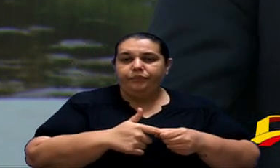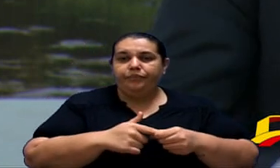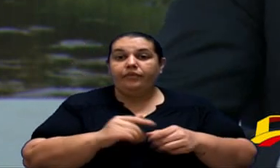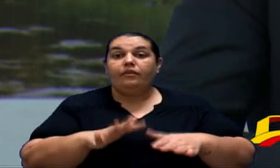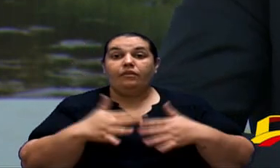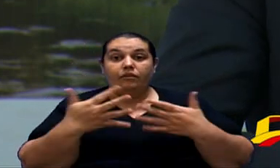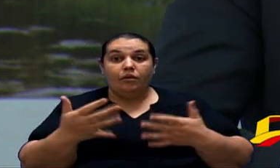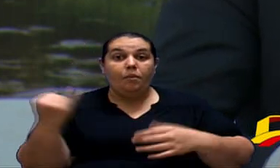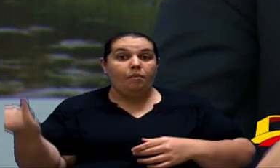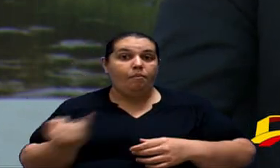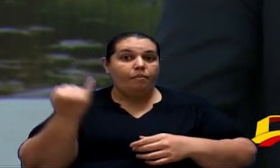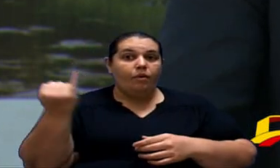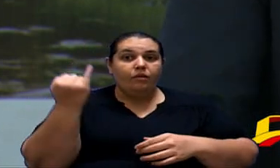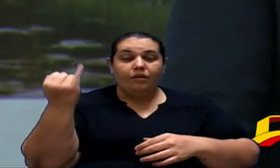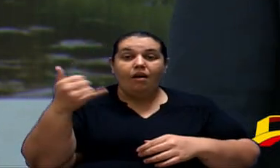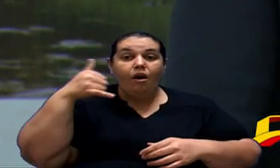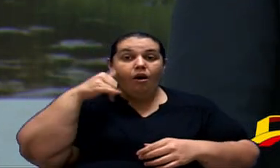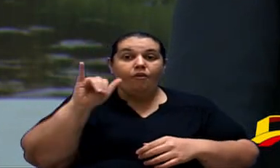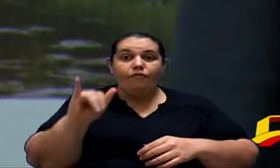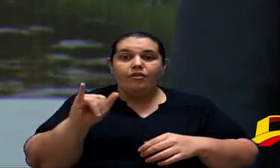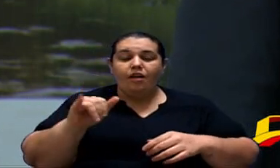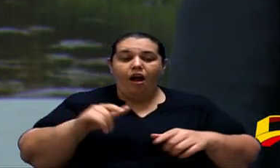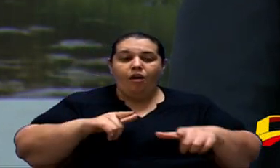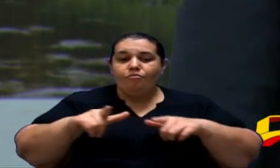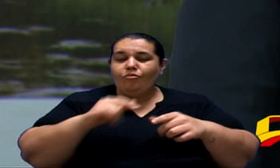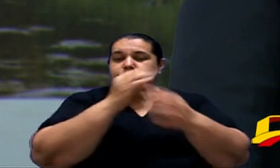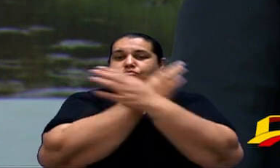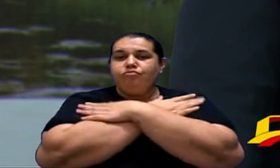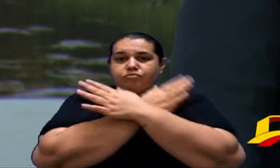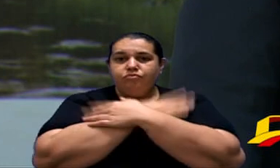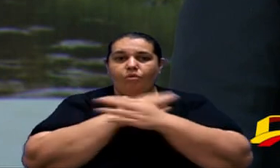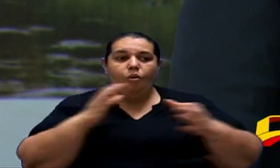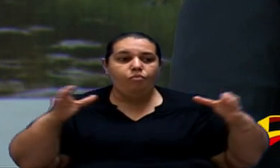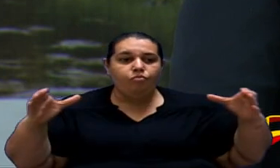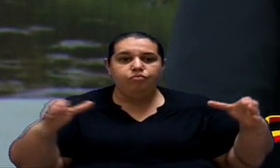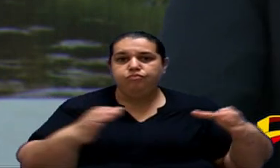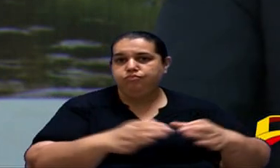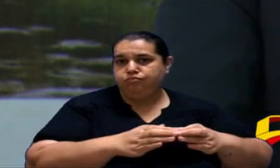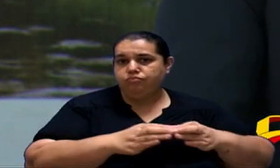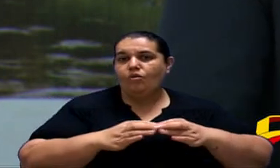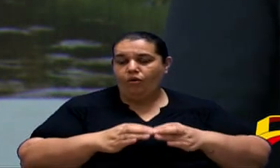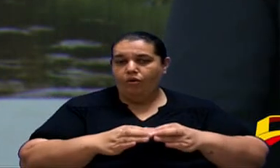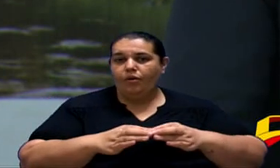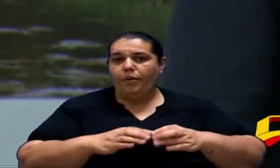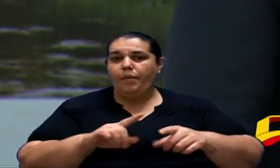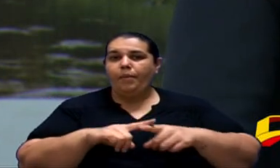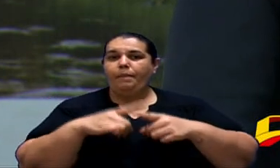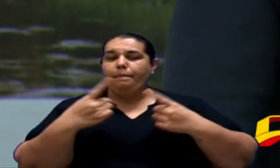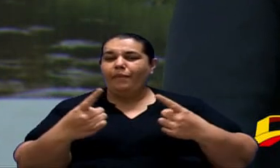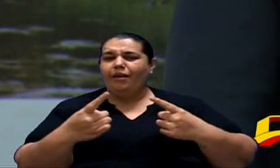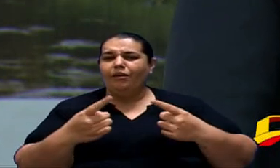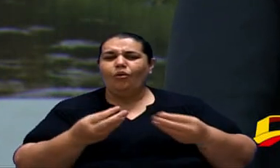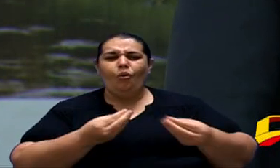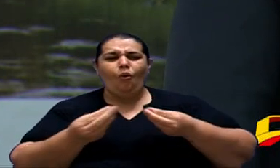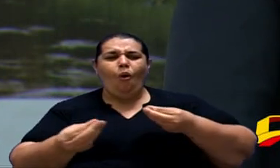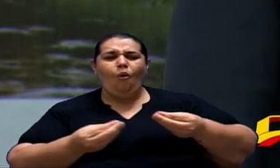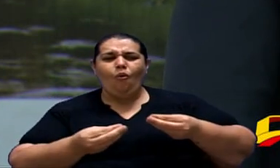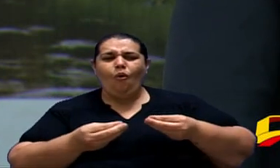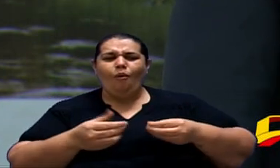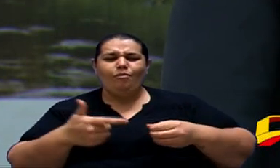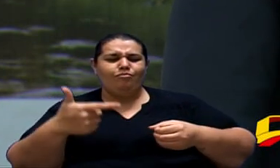Ainda mais importante do que evitar demissão em massa seria prevenir acidentes nos manuseios das bombas